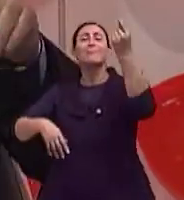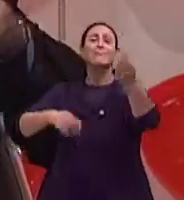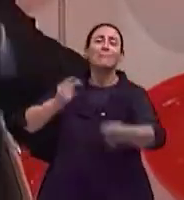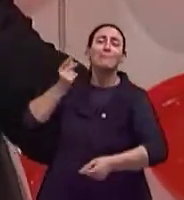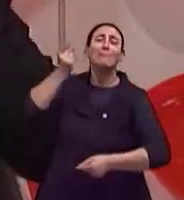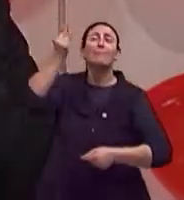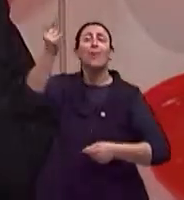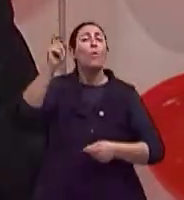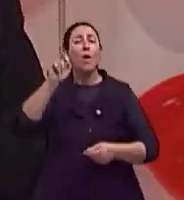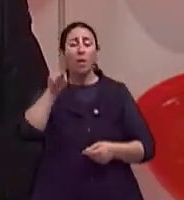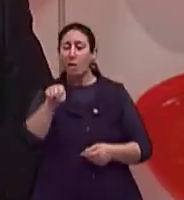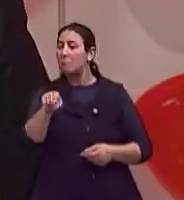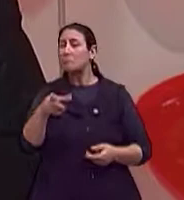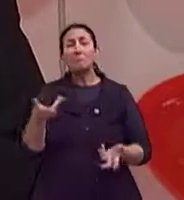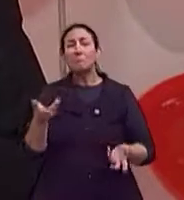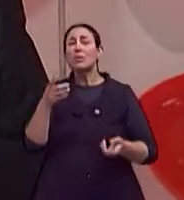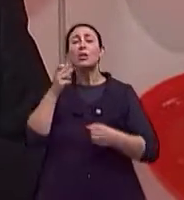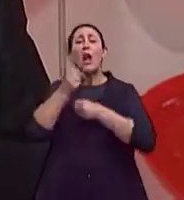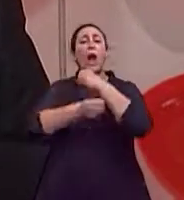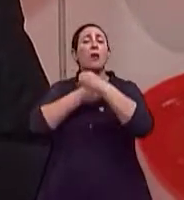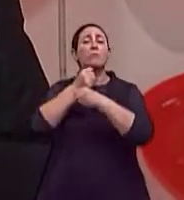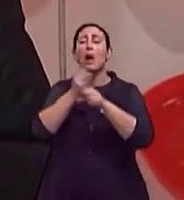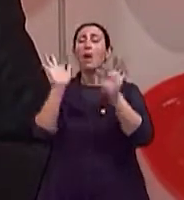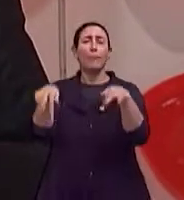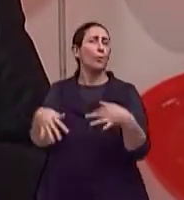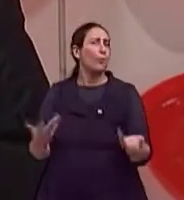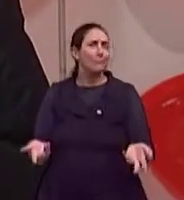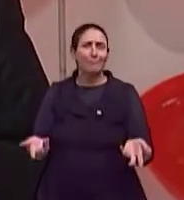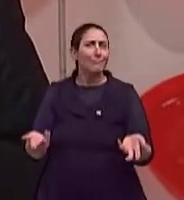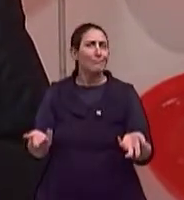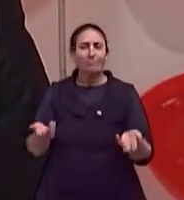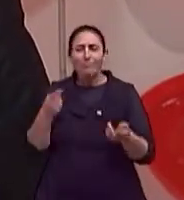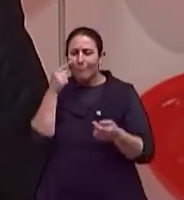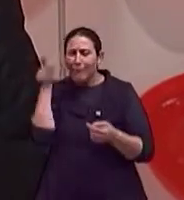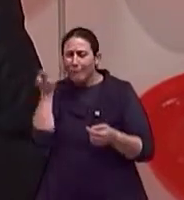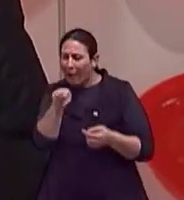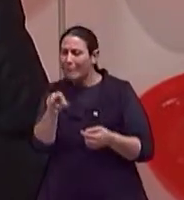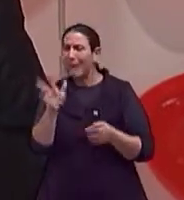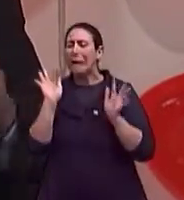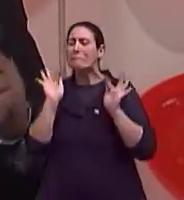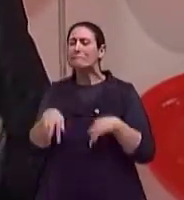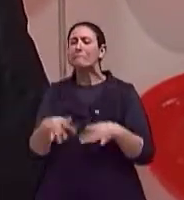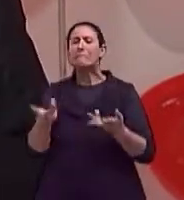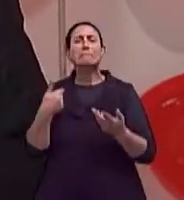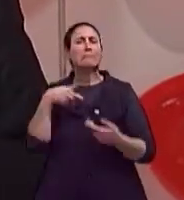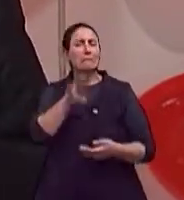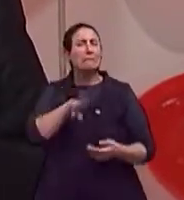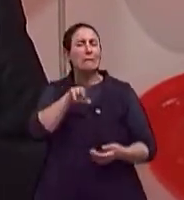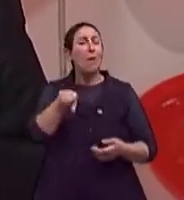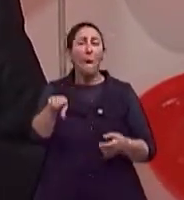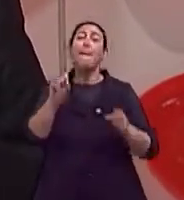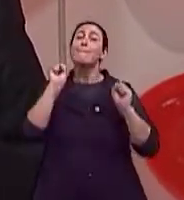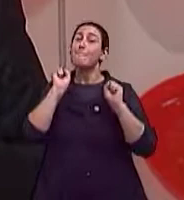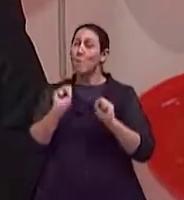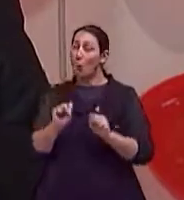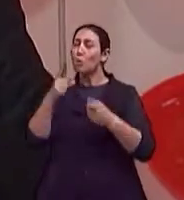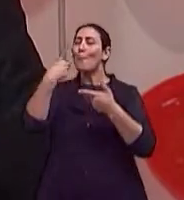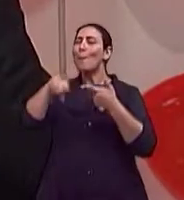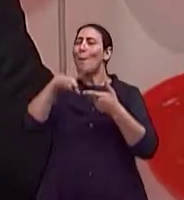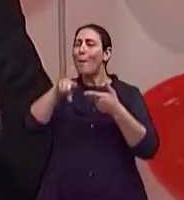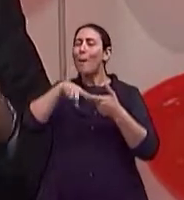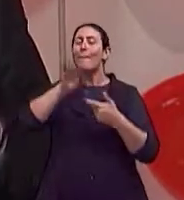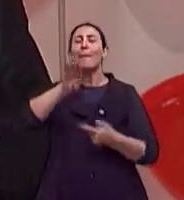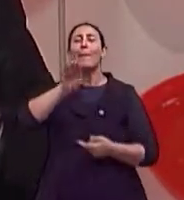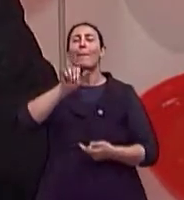validade. Não vai ter o efeito terapêutico desejado, pode ter contaminação bacteriana